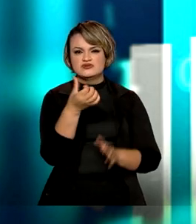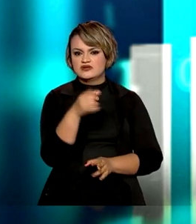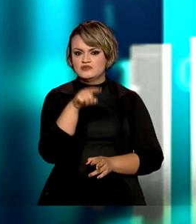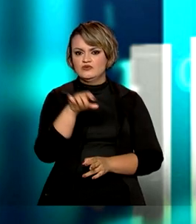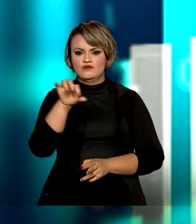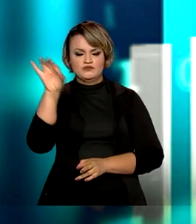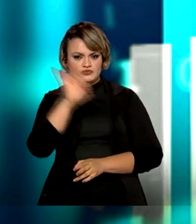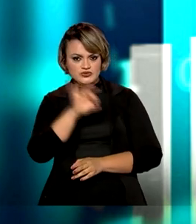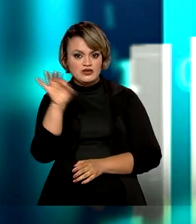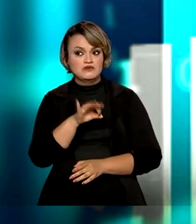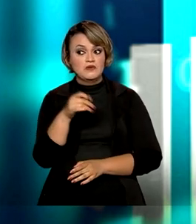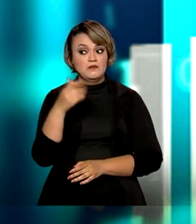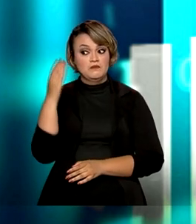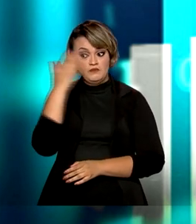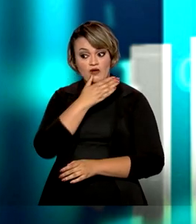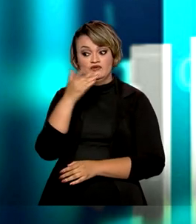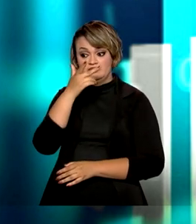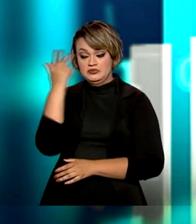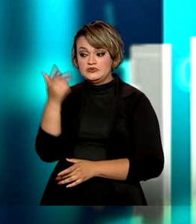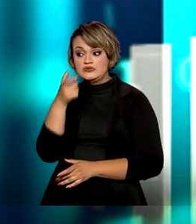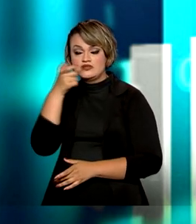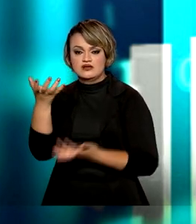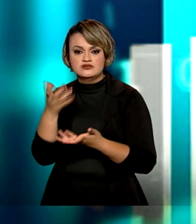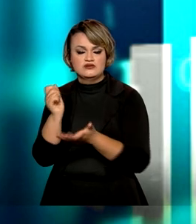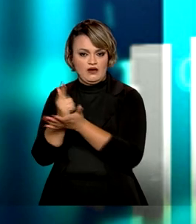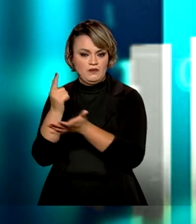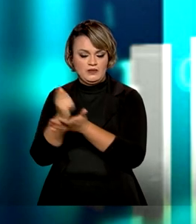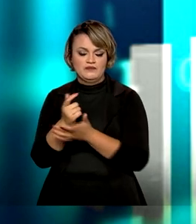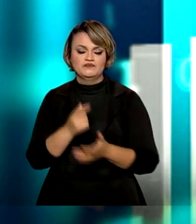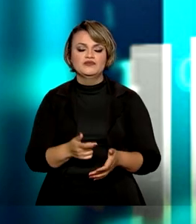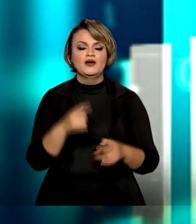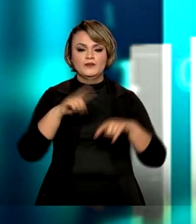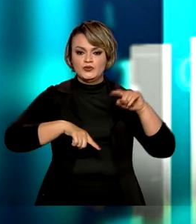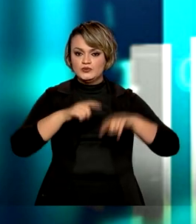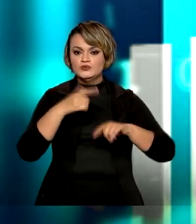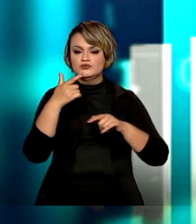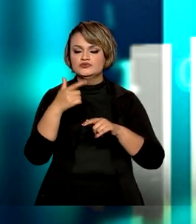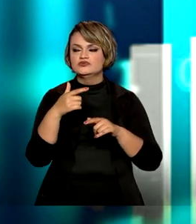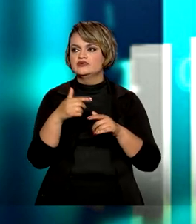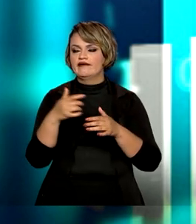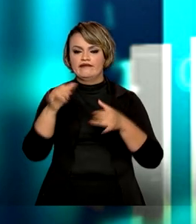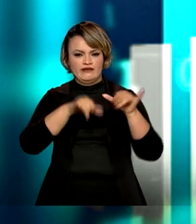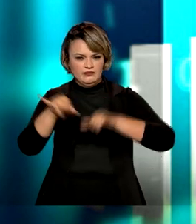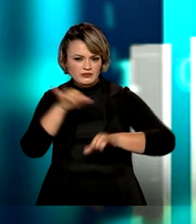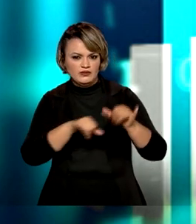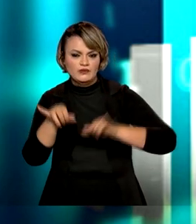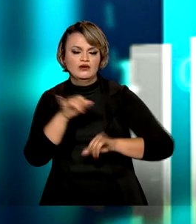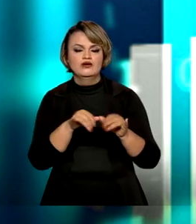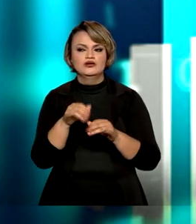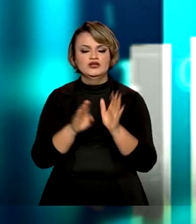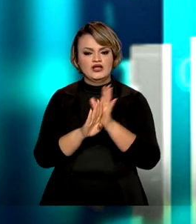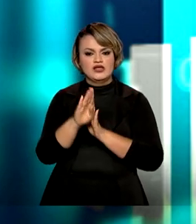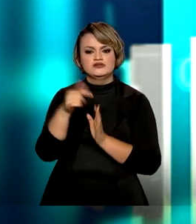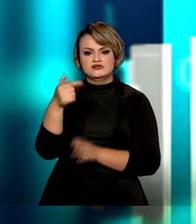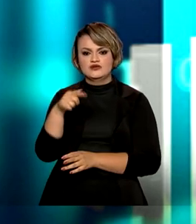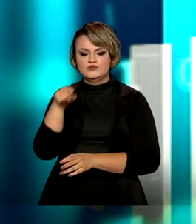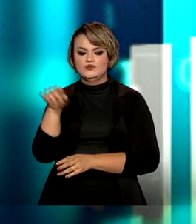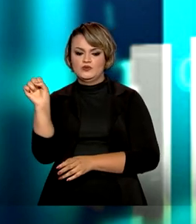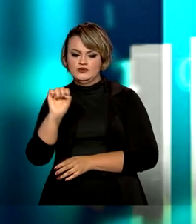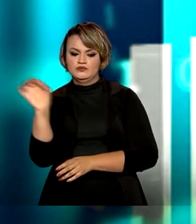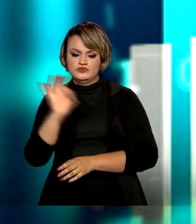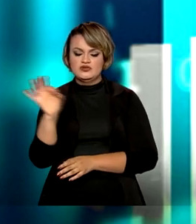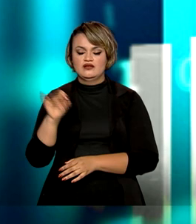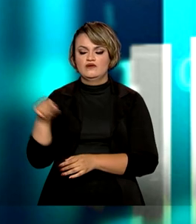mostrando que ainda há uma demanda reprimida nesse segmento. Outros produtos químicos, cujo crescimento foi de 7,8%,